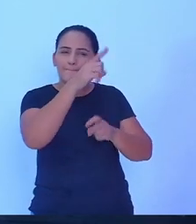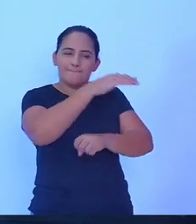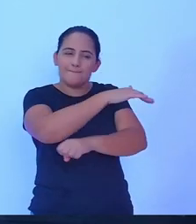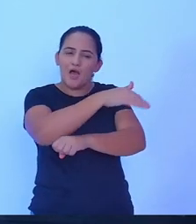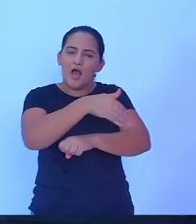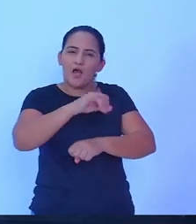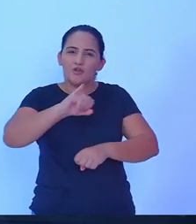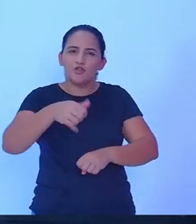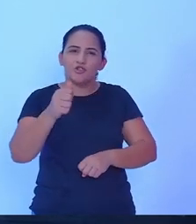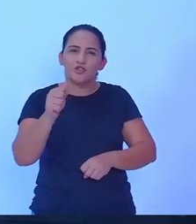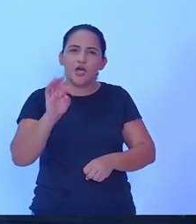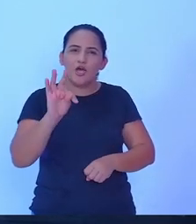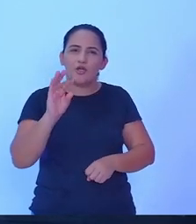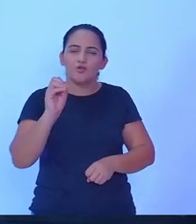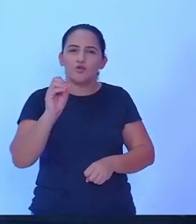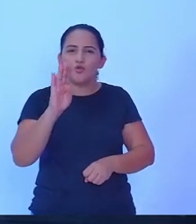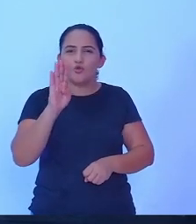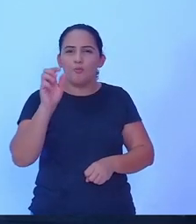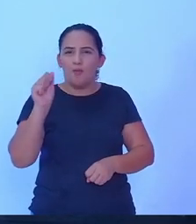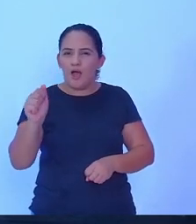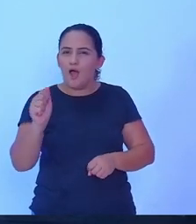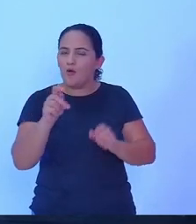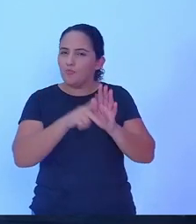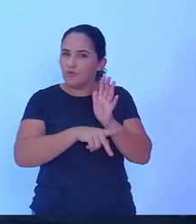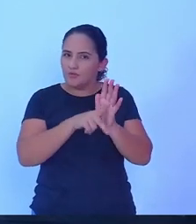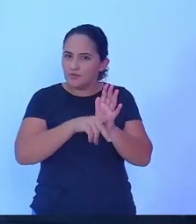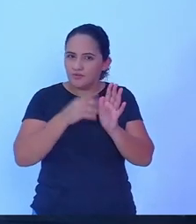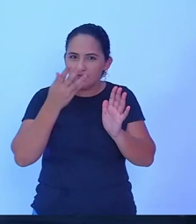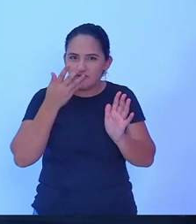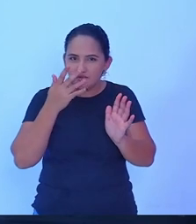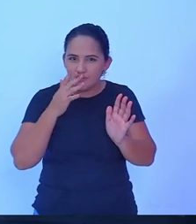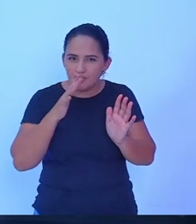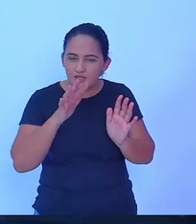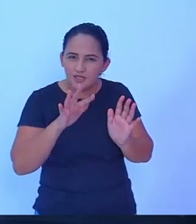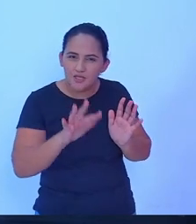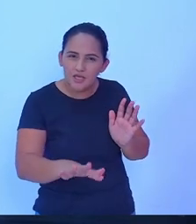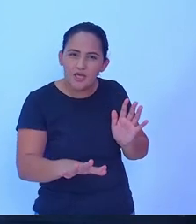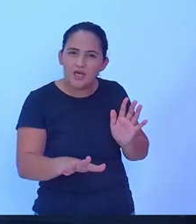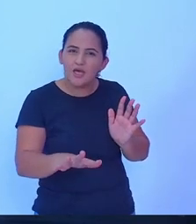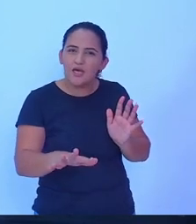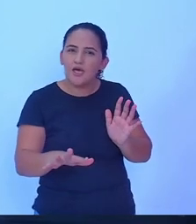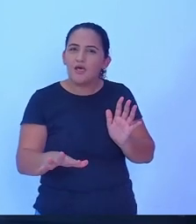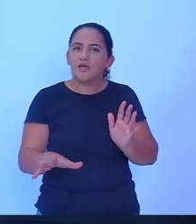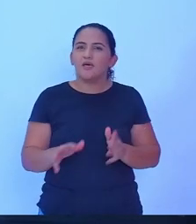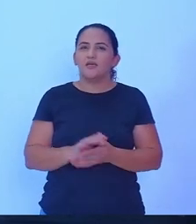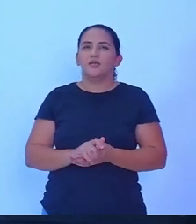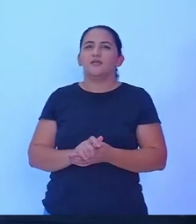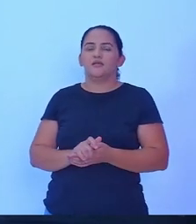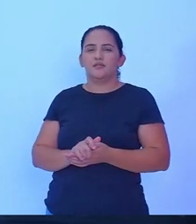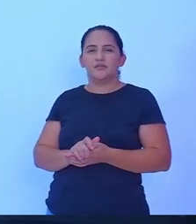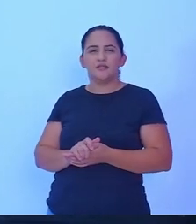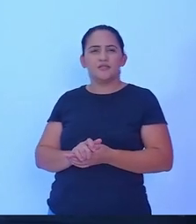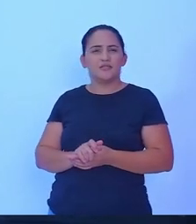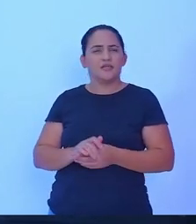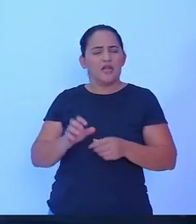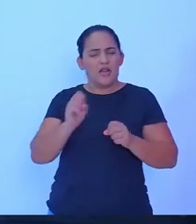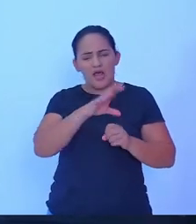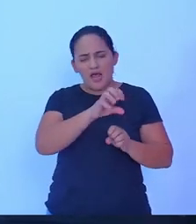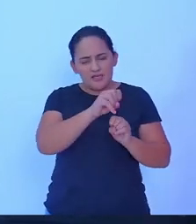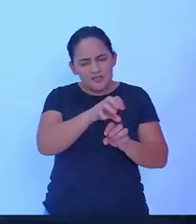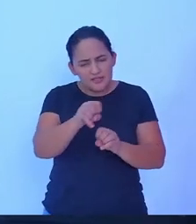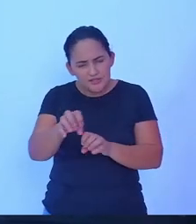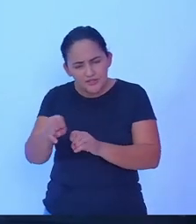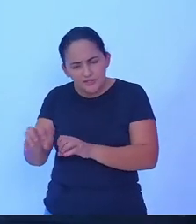um projeto lá para as crianças através de artes marciais, trazendo ali, tirando aquelas crianças do estado de